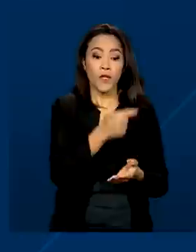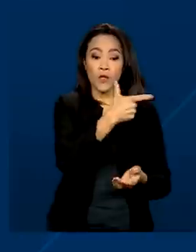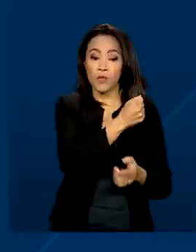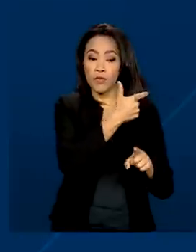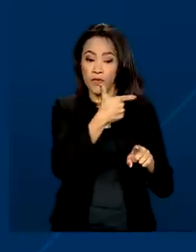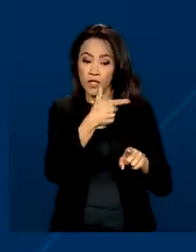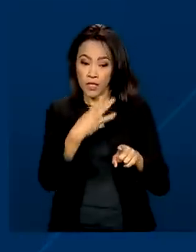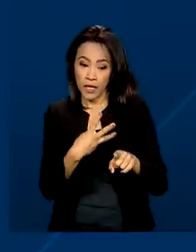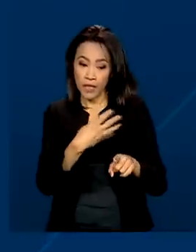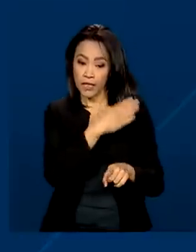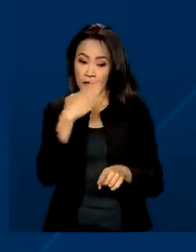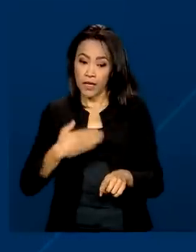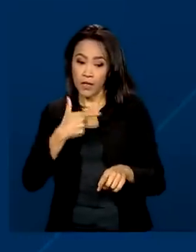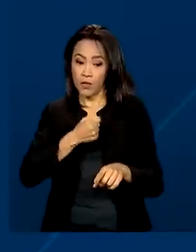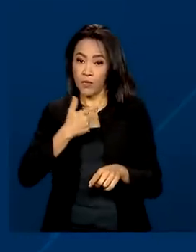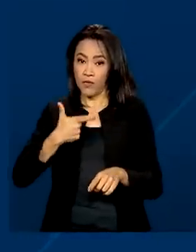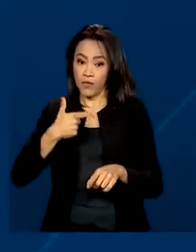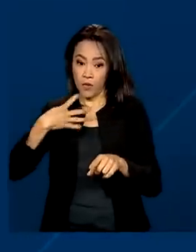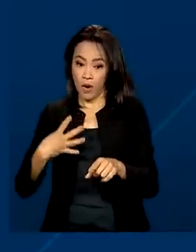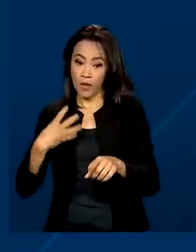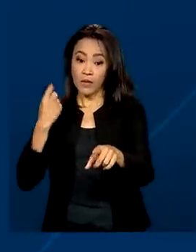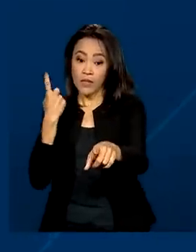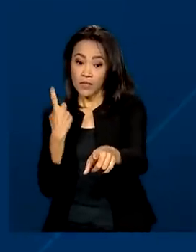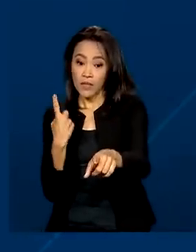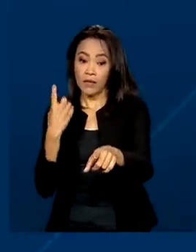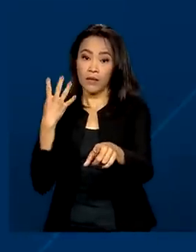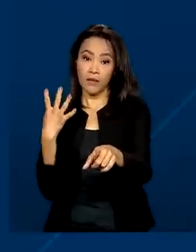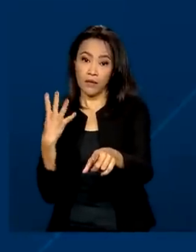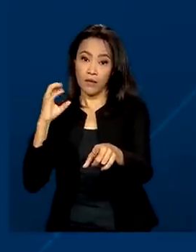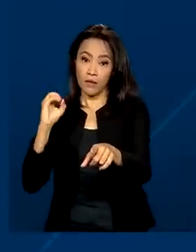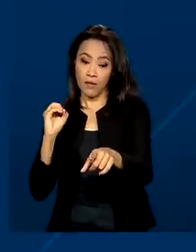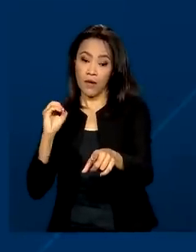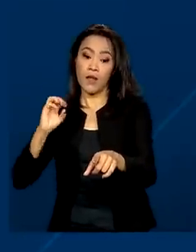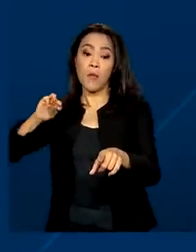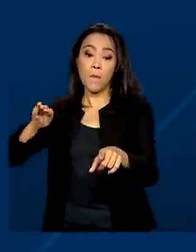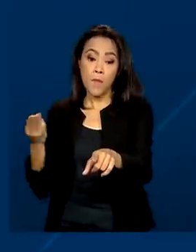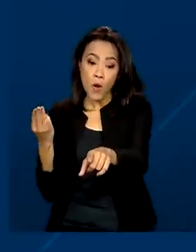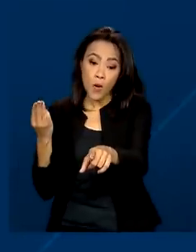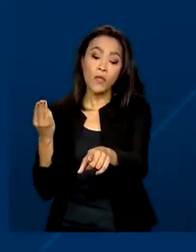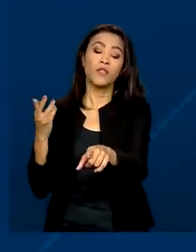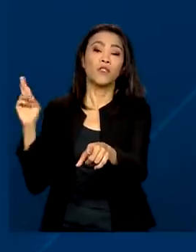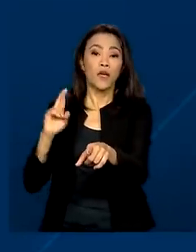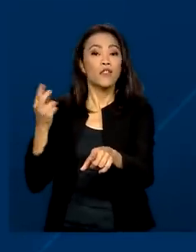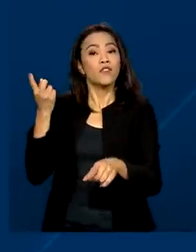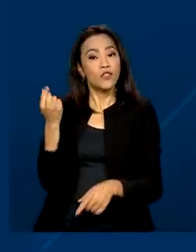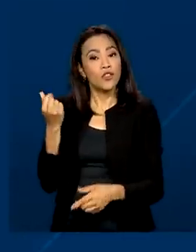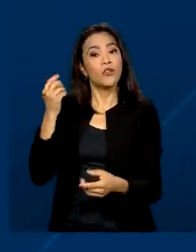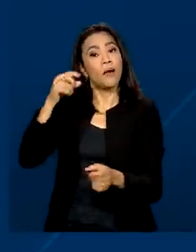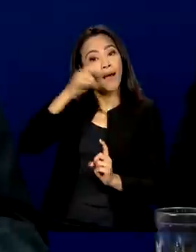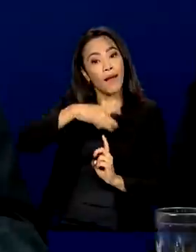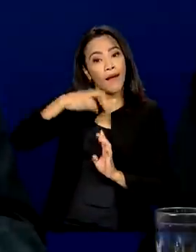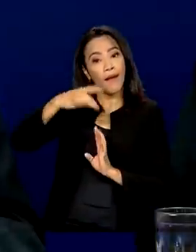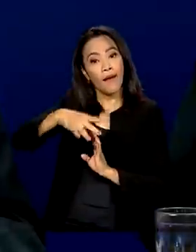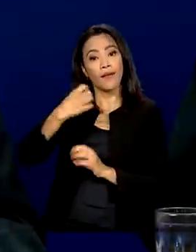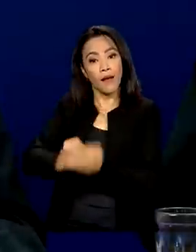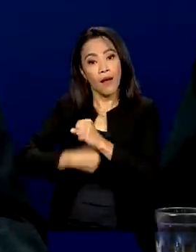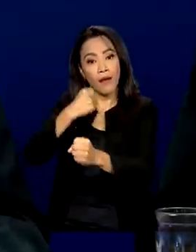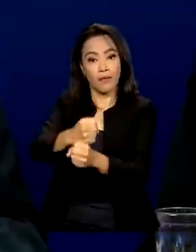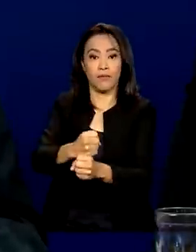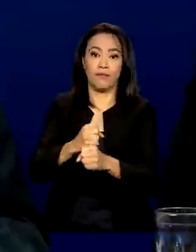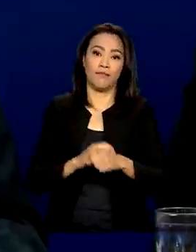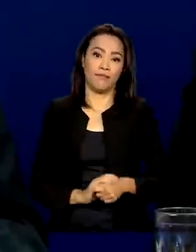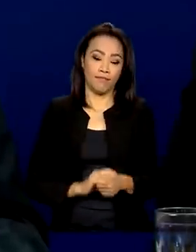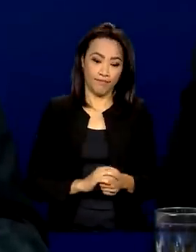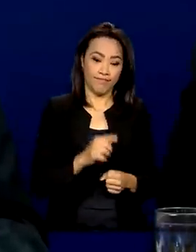2024, 140 milhões de reais estão previstos para cada ano. Essa política